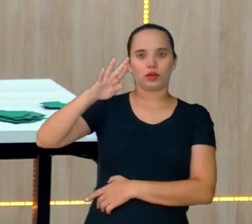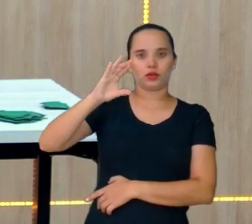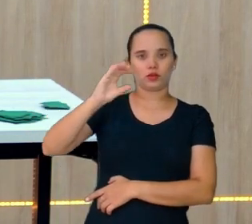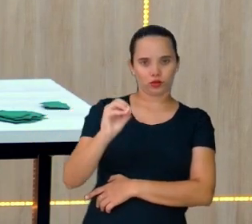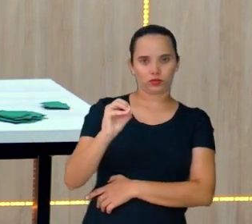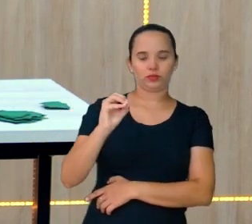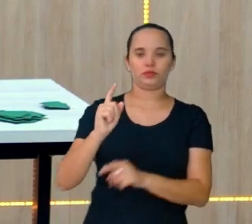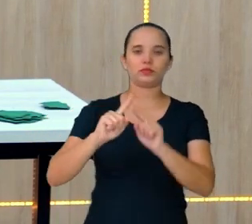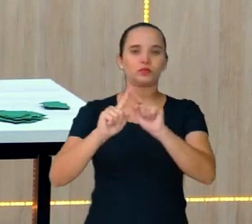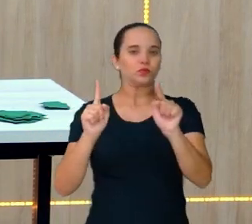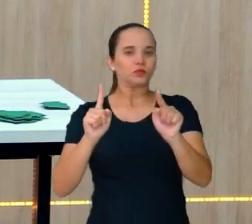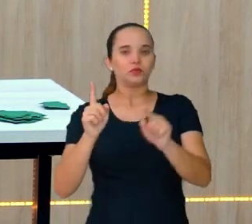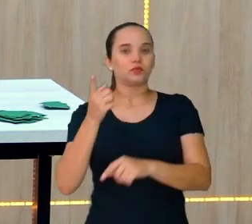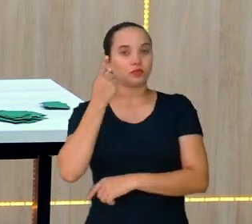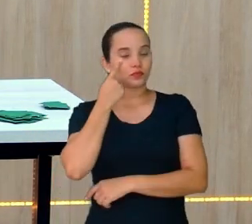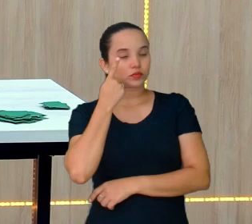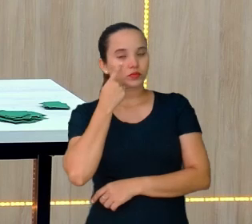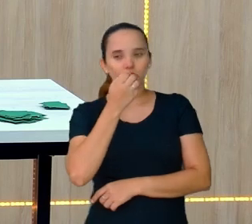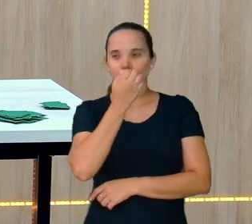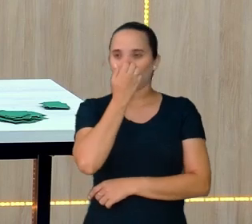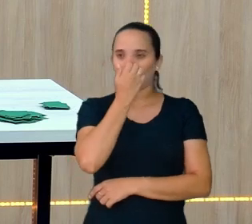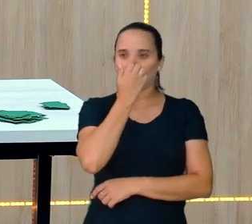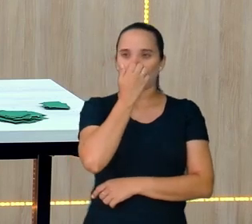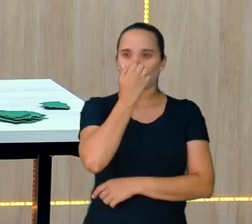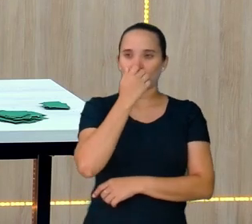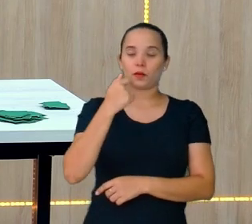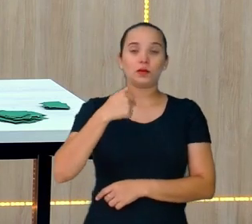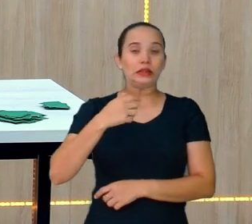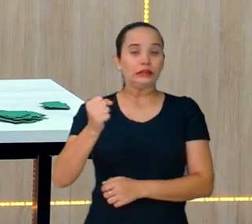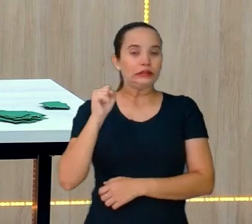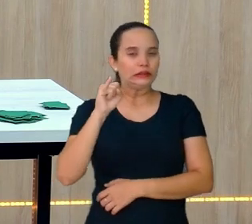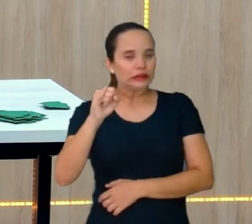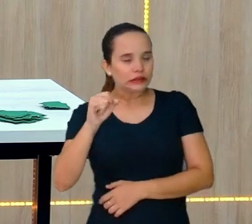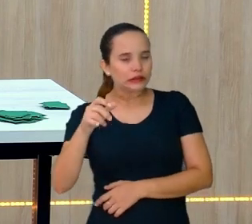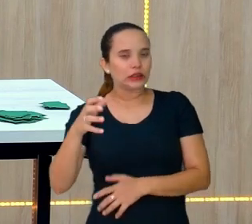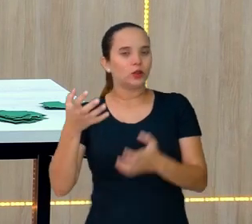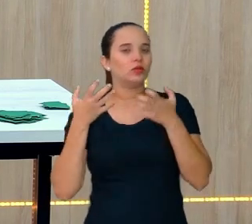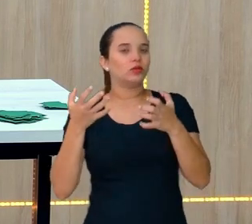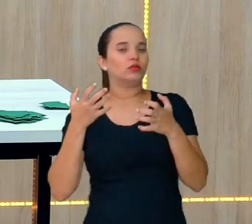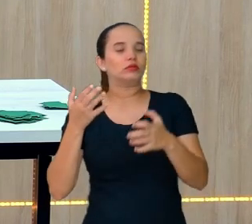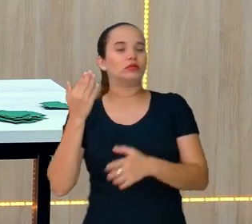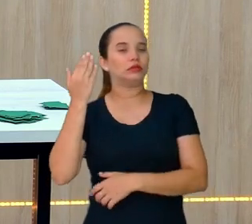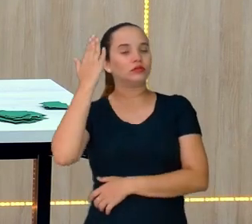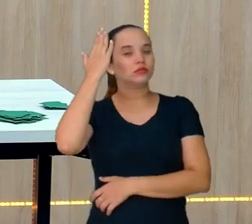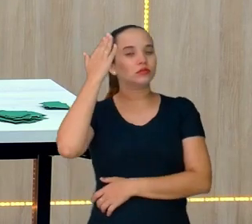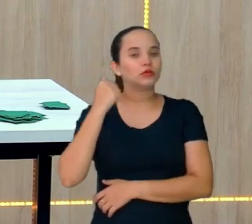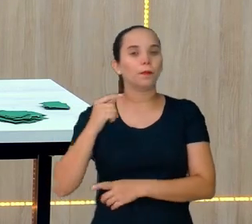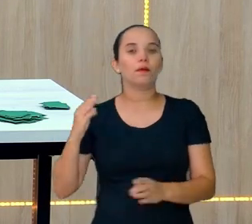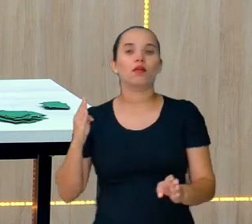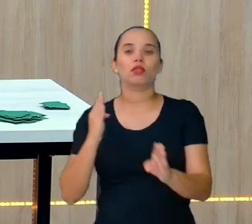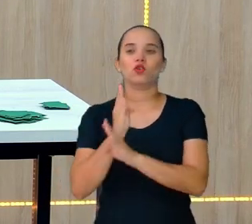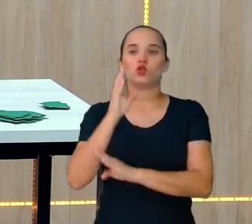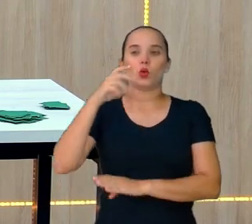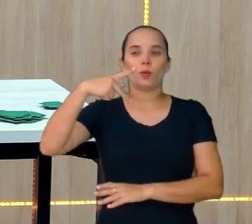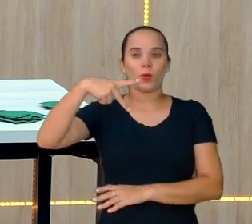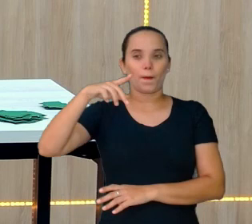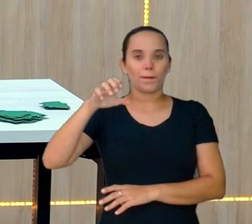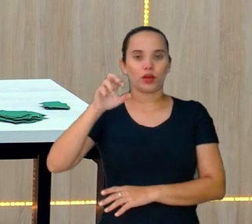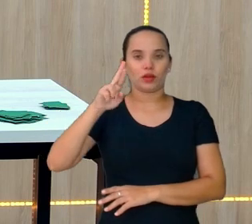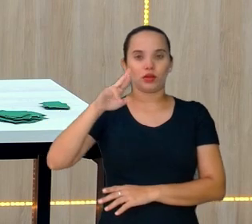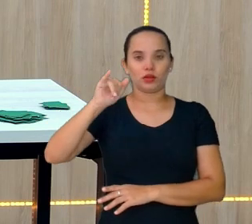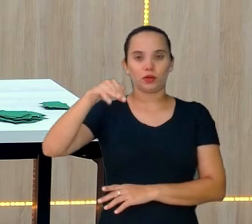Só que é o seguinte. Para eu saber o perímetro, eu tenho que saber